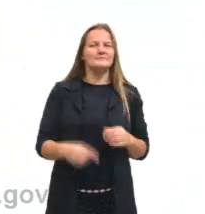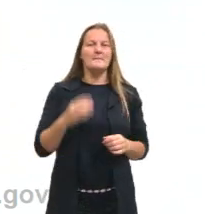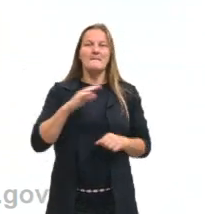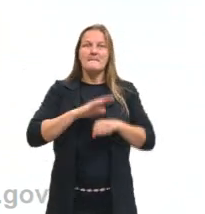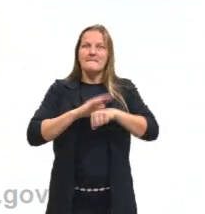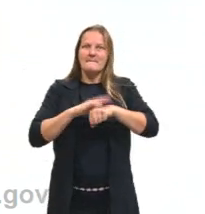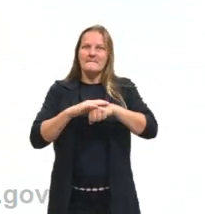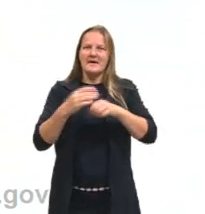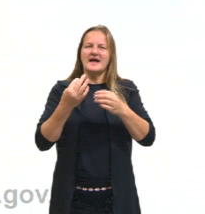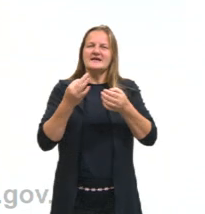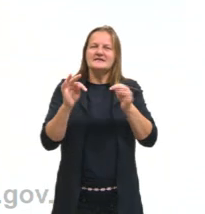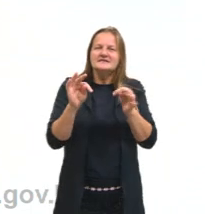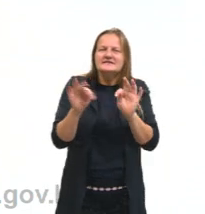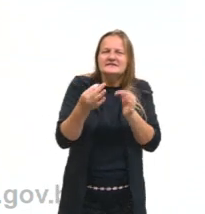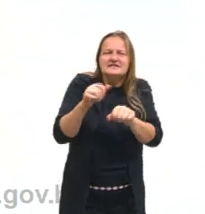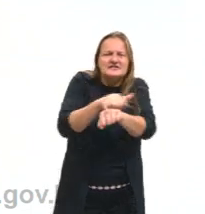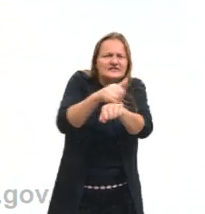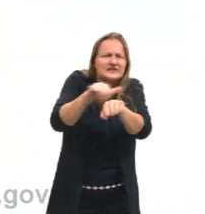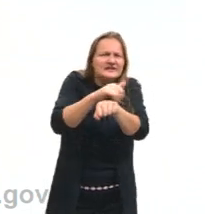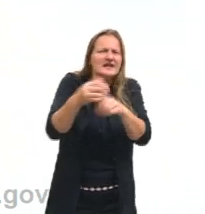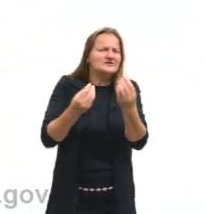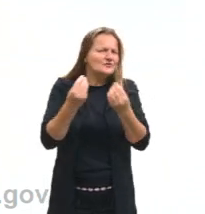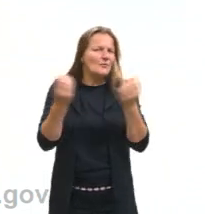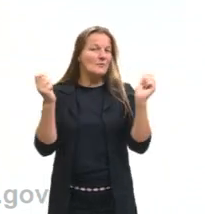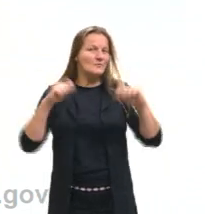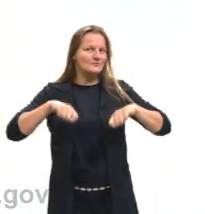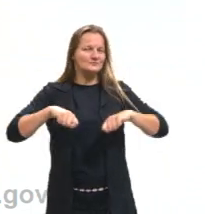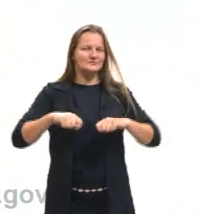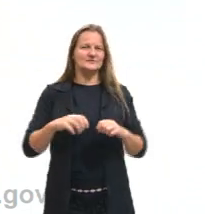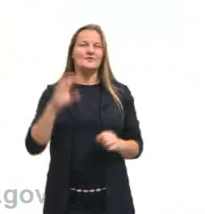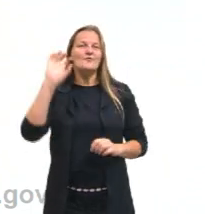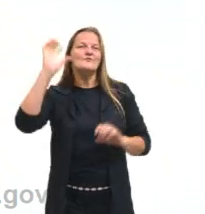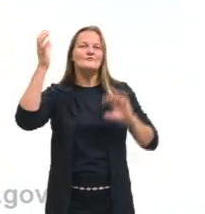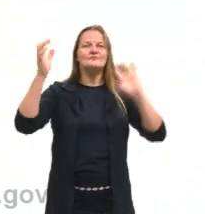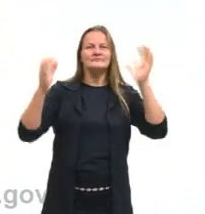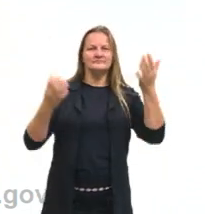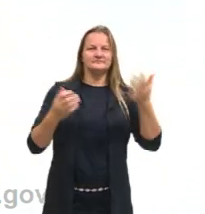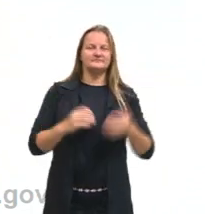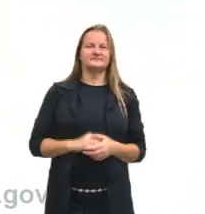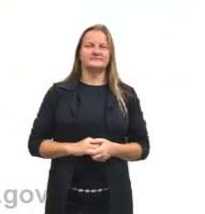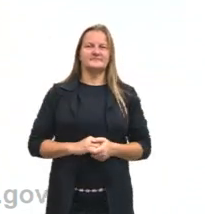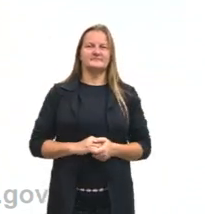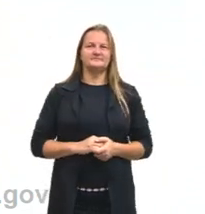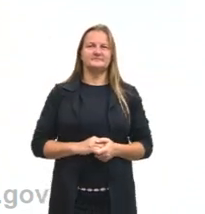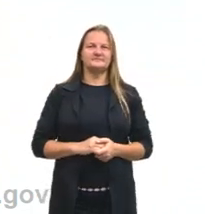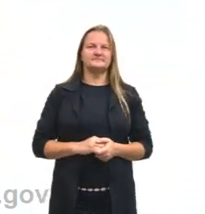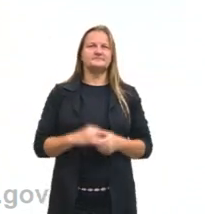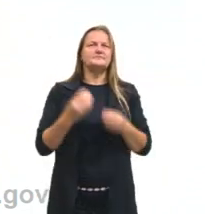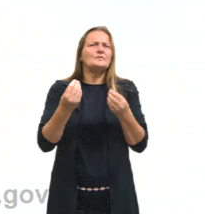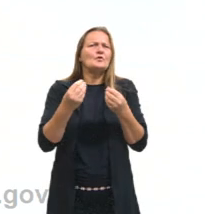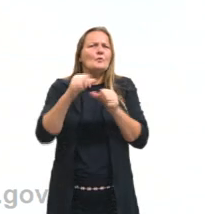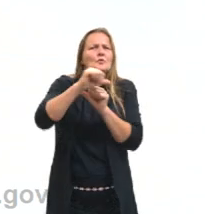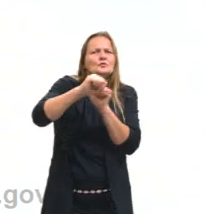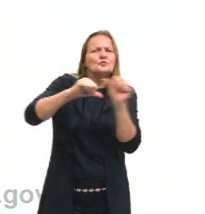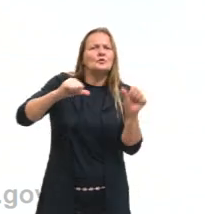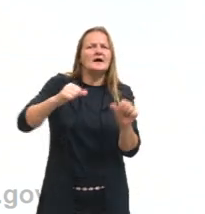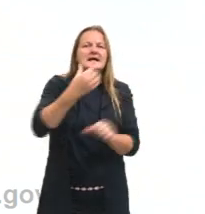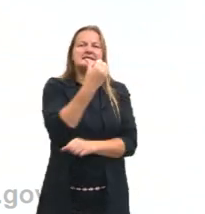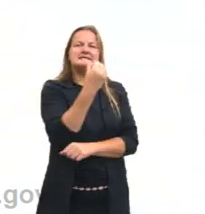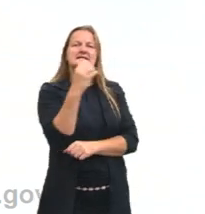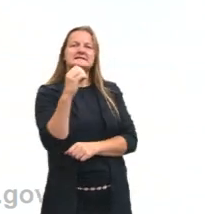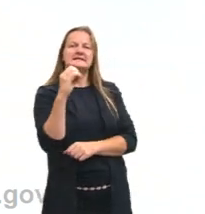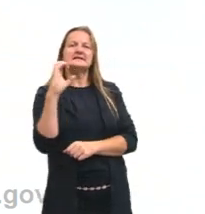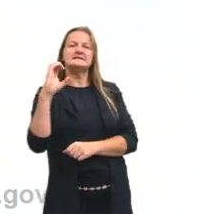técnicas que também são possíveis para a gente resolver. Então, como converter 60 centímetros